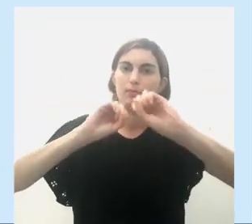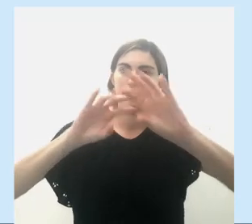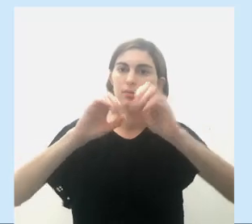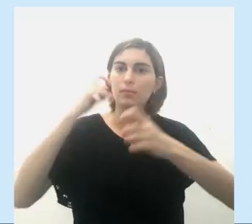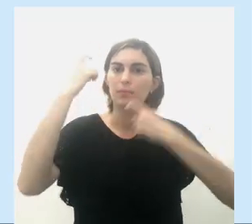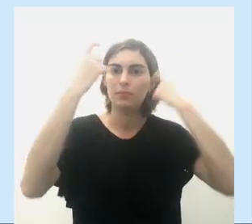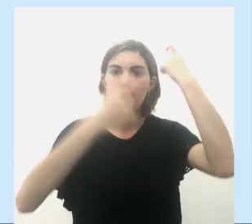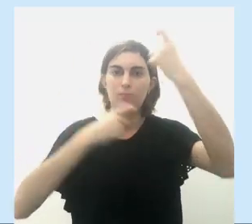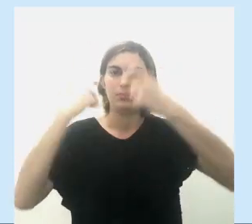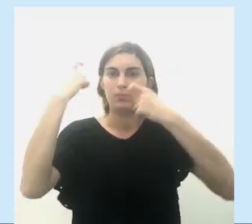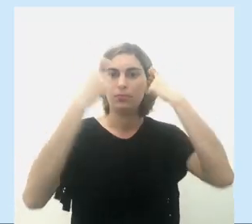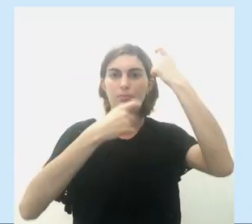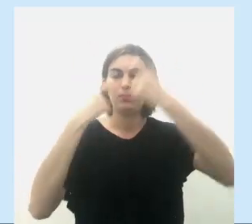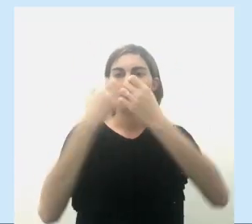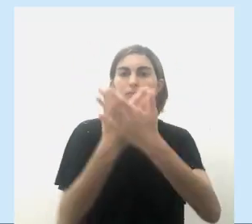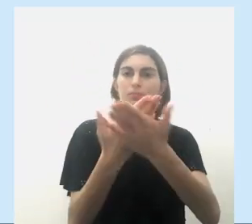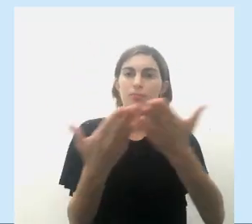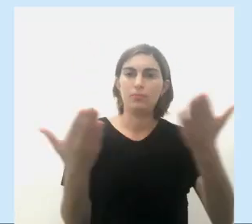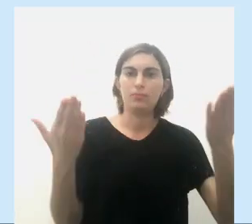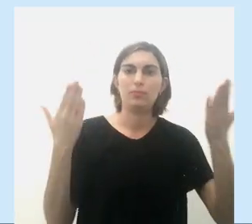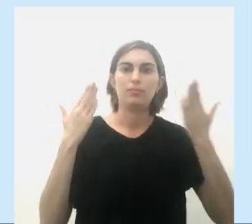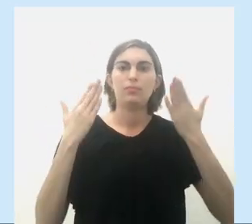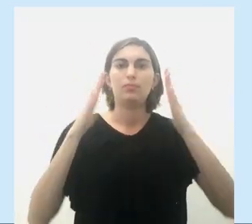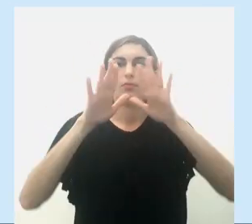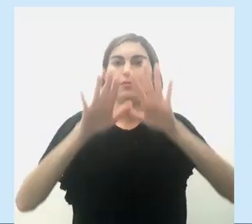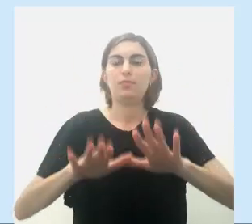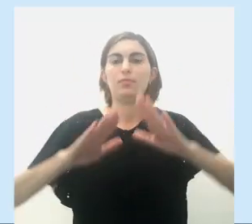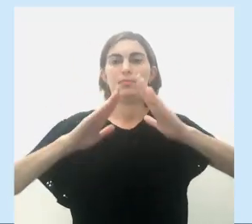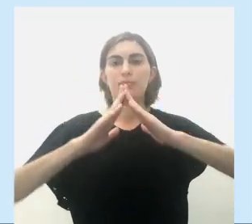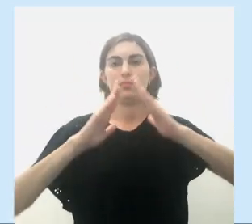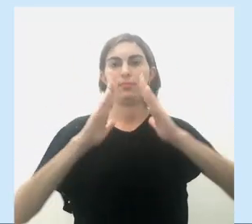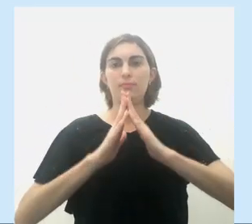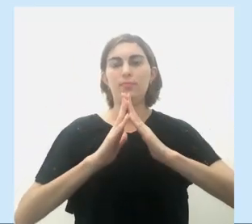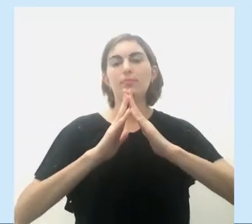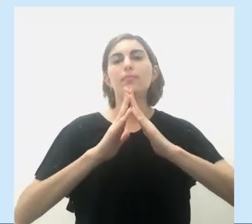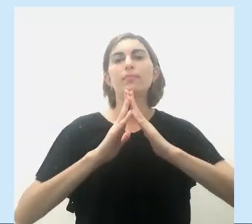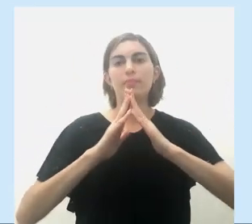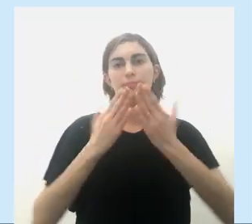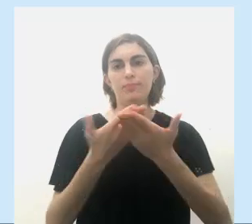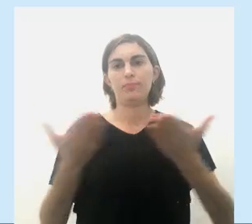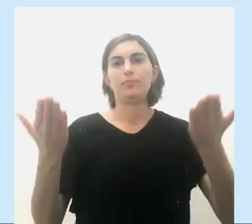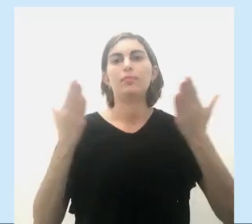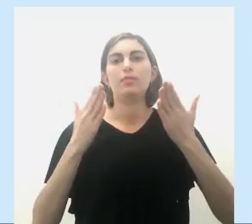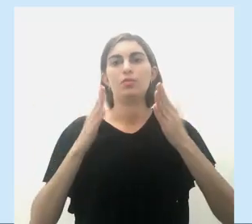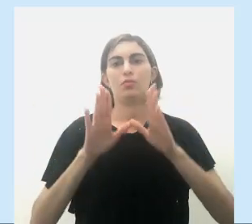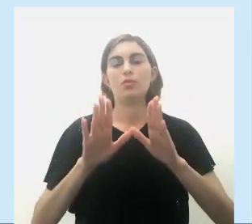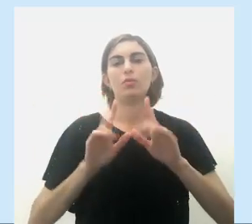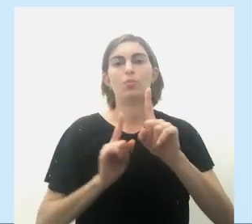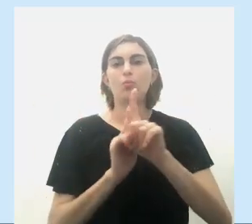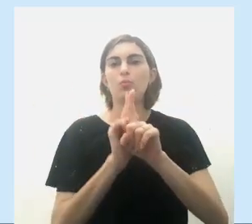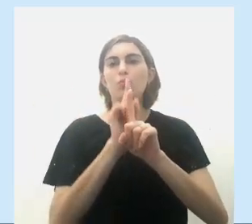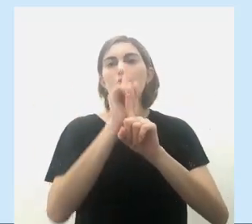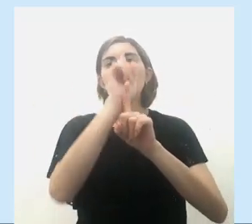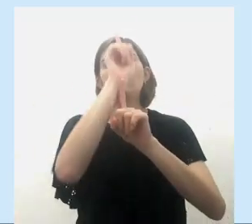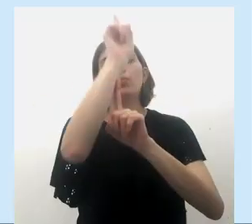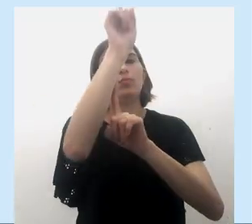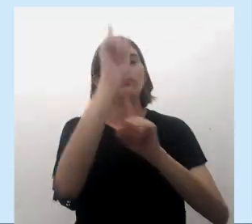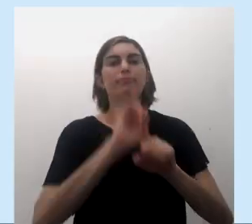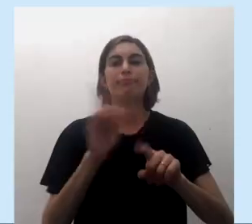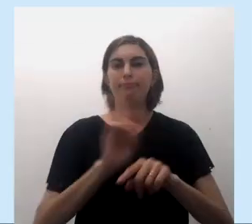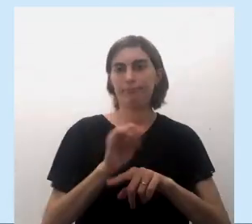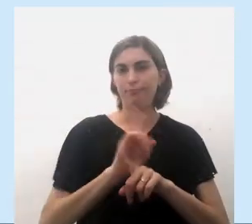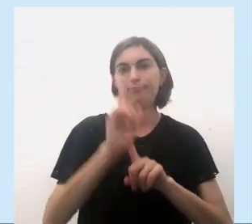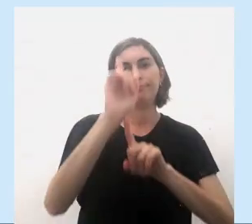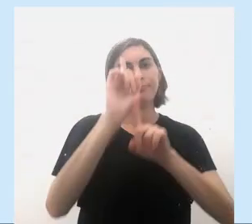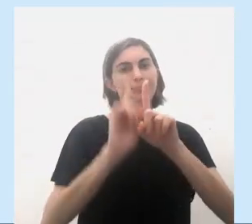Educação, que tem a preocupação em vocês de ficarem em casa, para que esta curva não